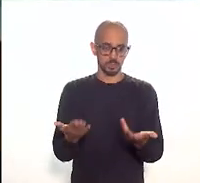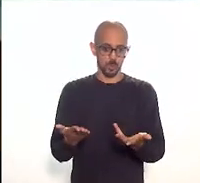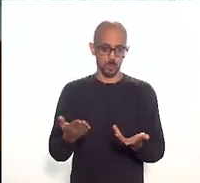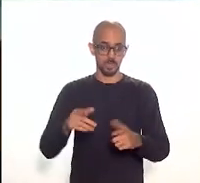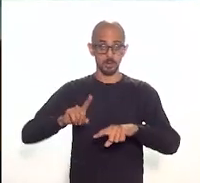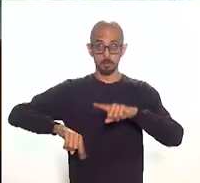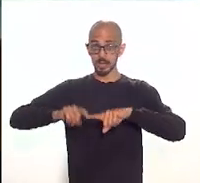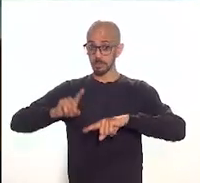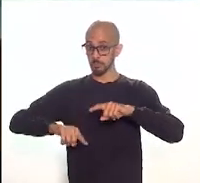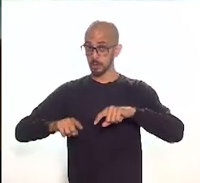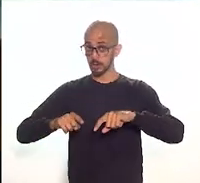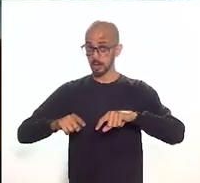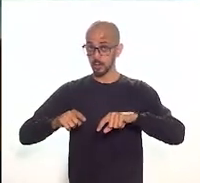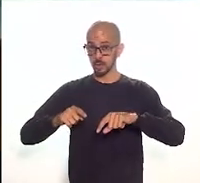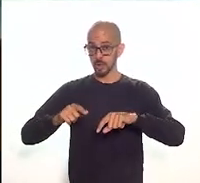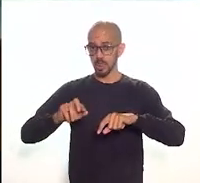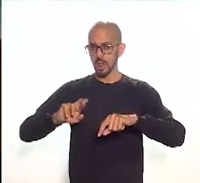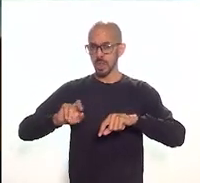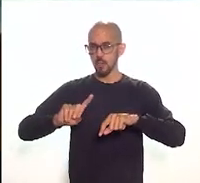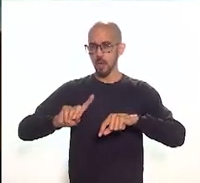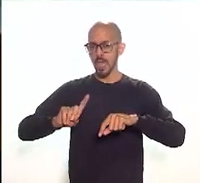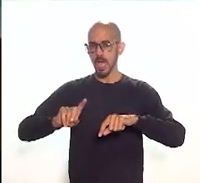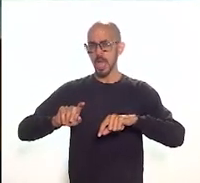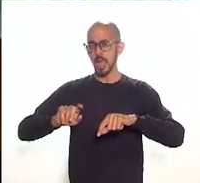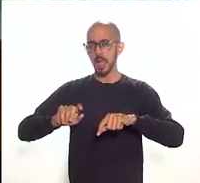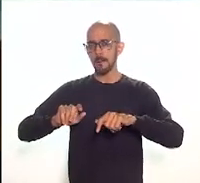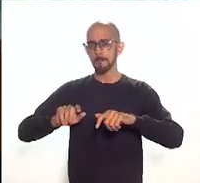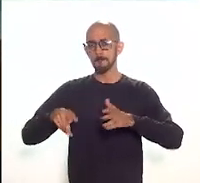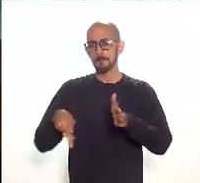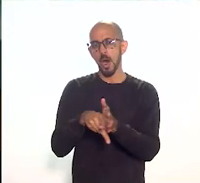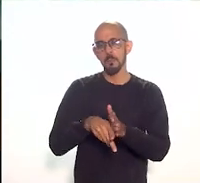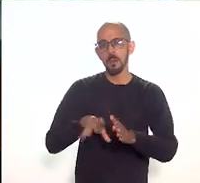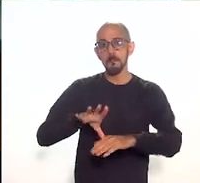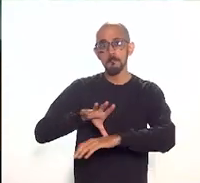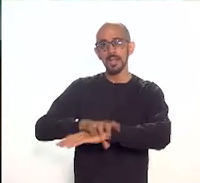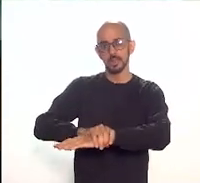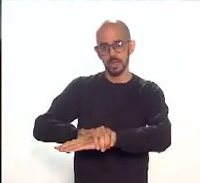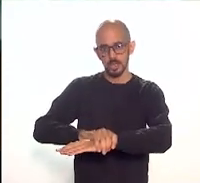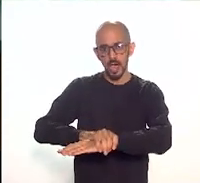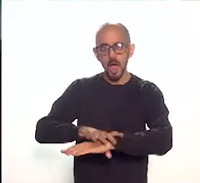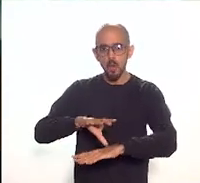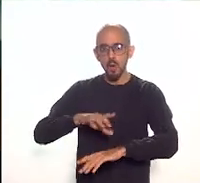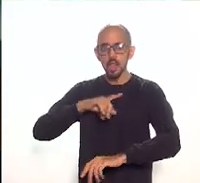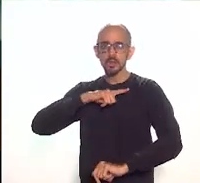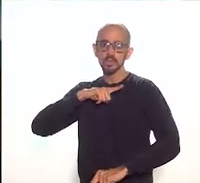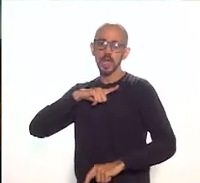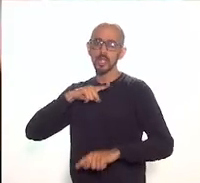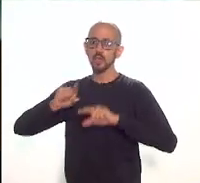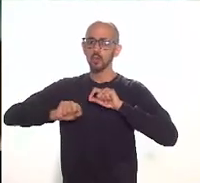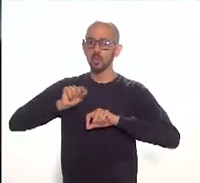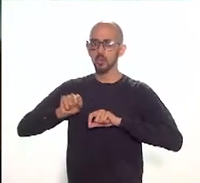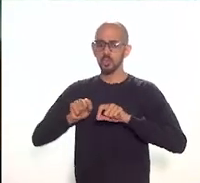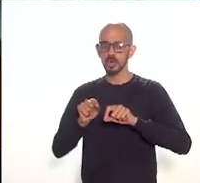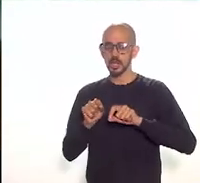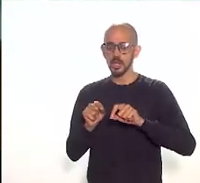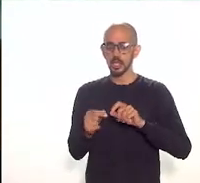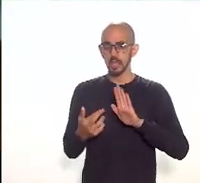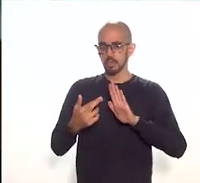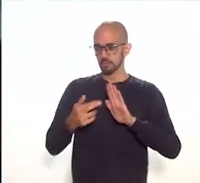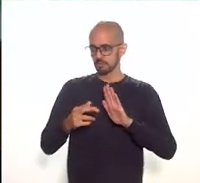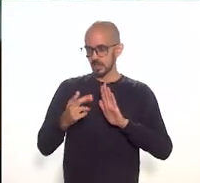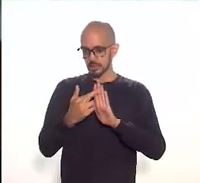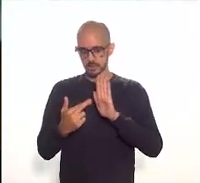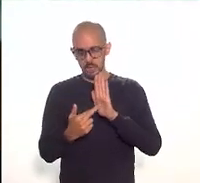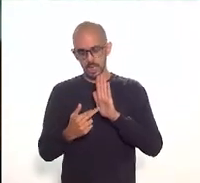o patrimônio imaterial tem o plano de salvaguarda, que seria, além do inventário, depois tem esse plano de salvaguarda, de como,